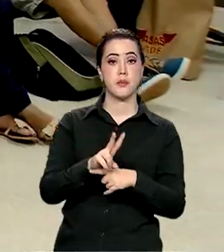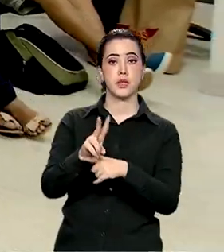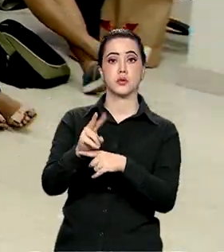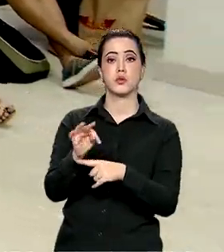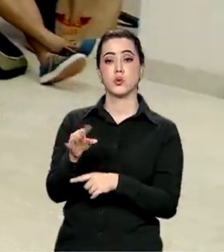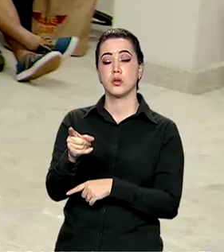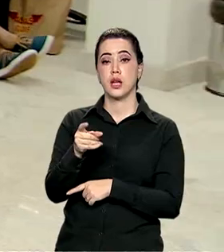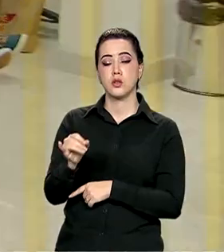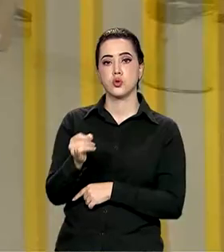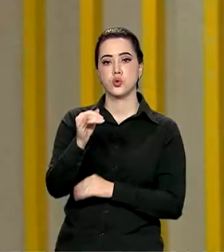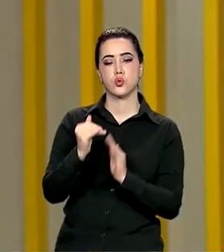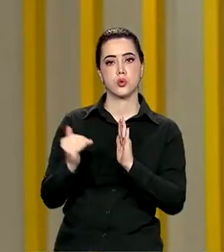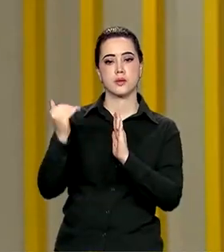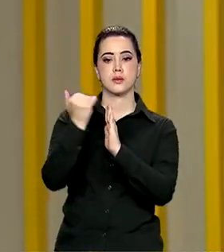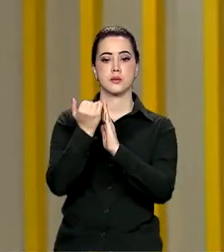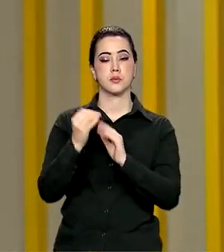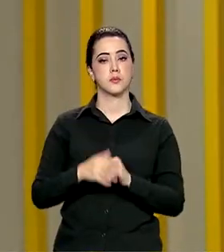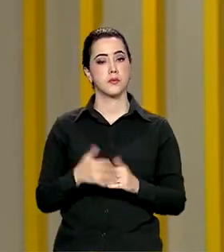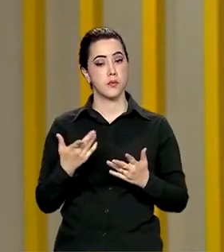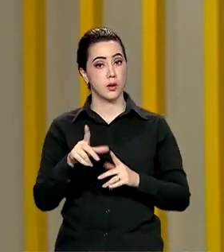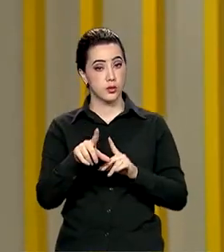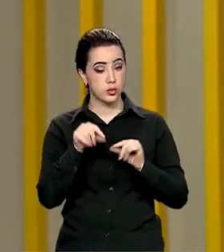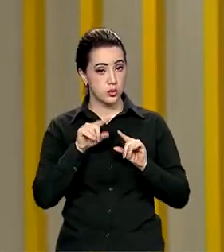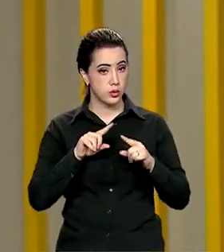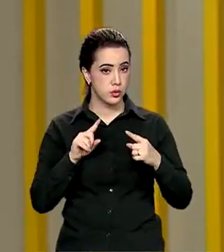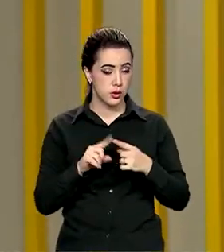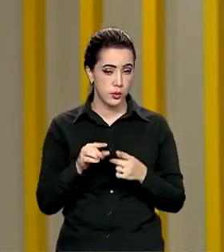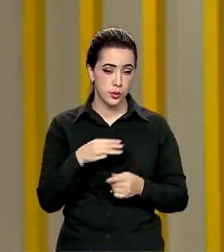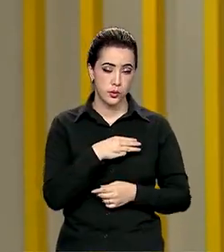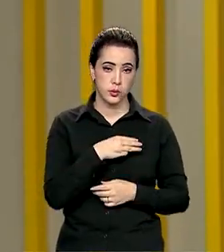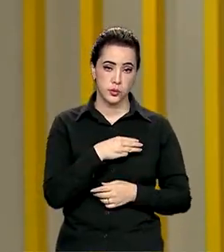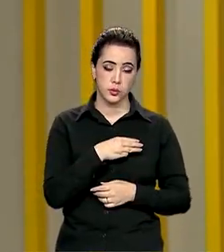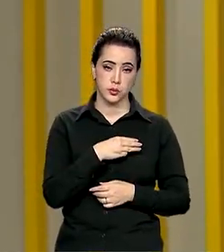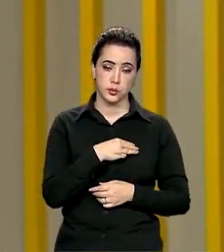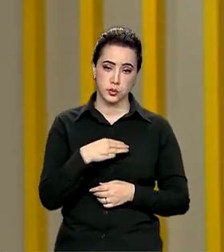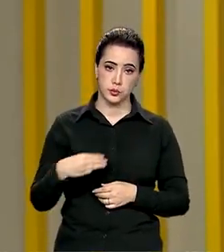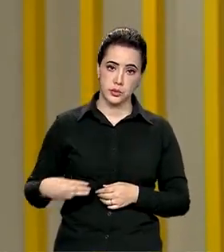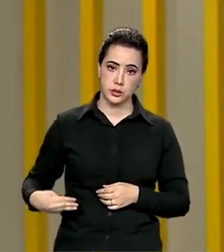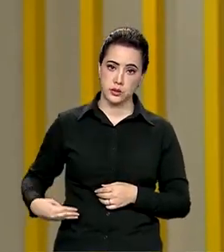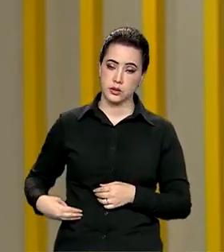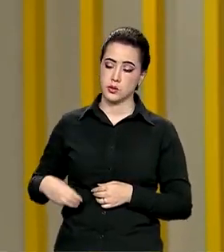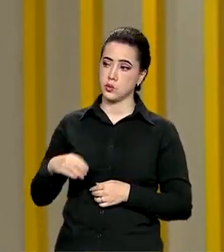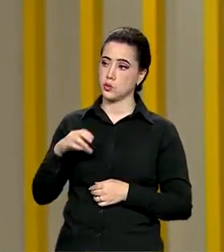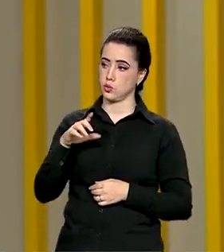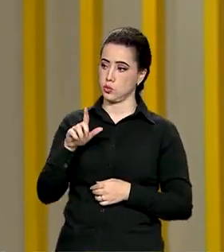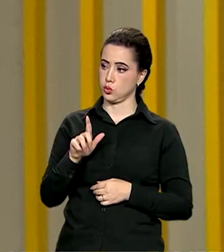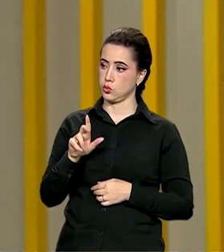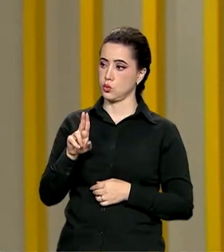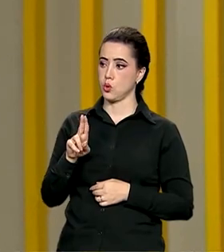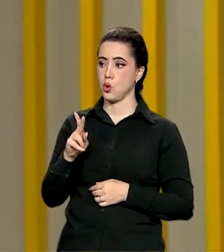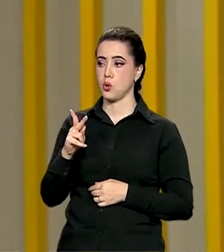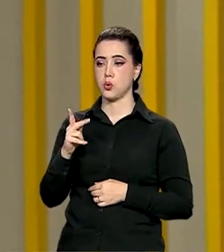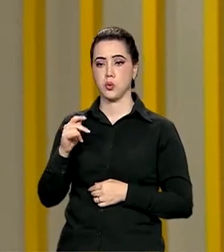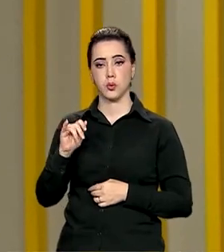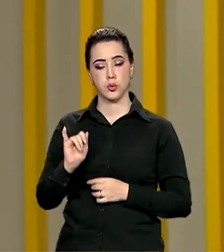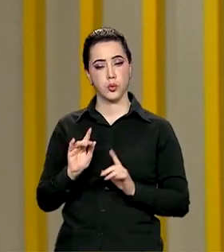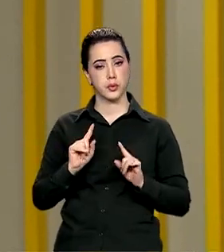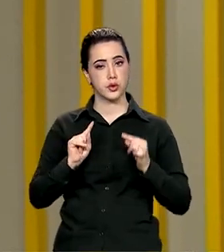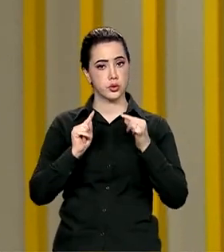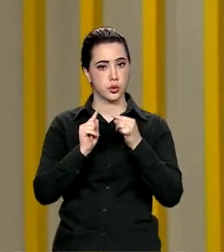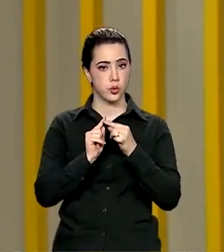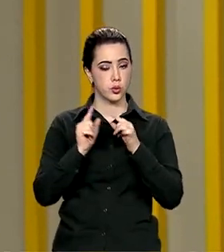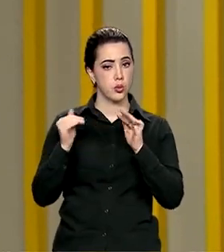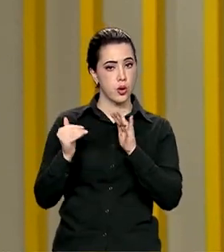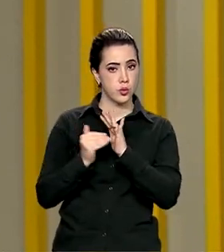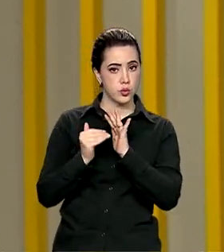taxas superiores. A decisão, segundo o ministro da Previdência Social, Carlos Lupe, acompanha a última redução dos juros